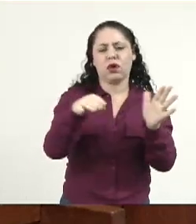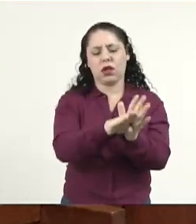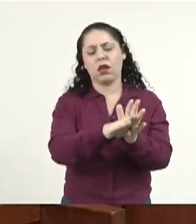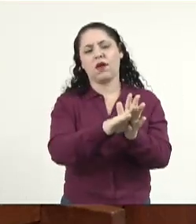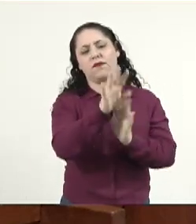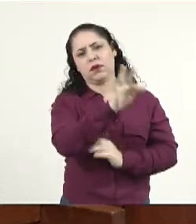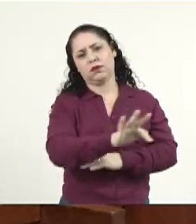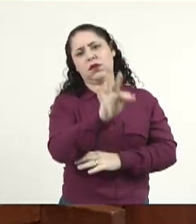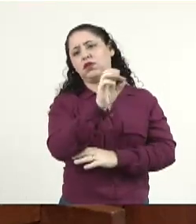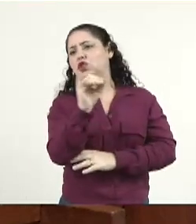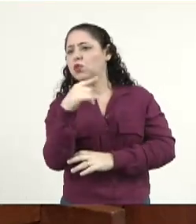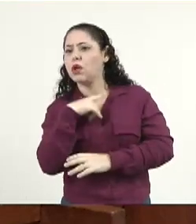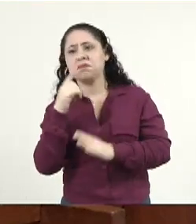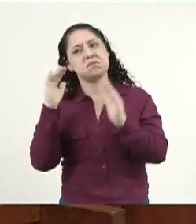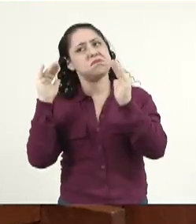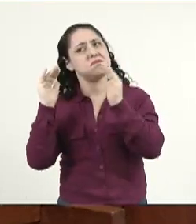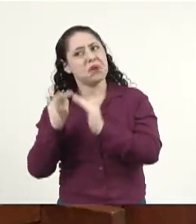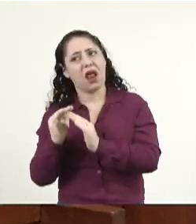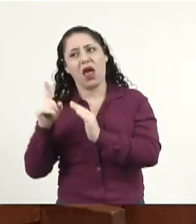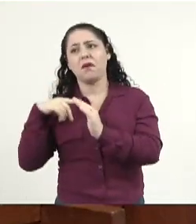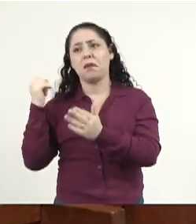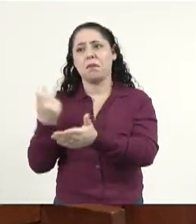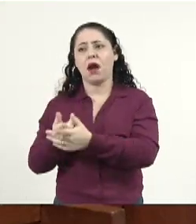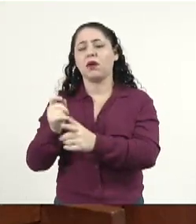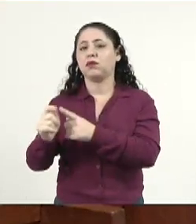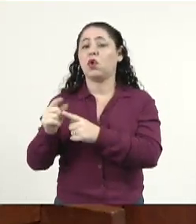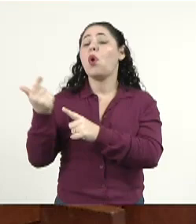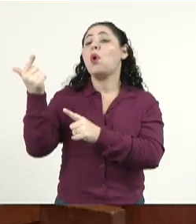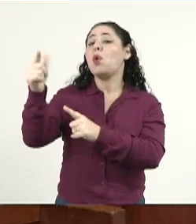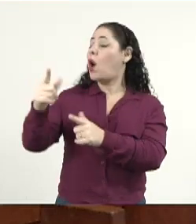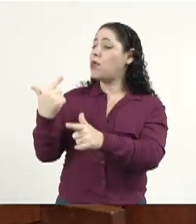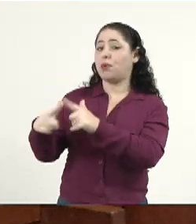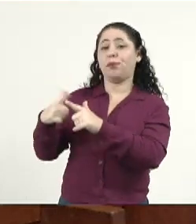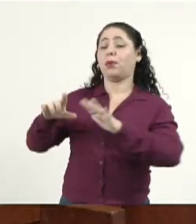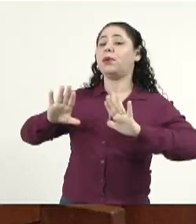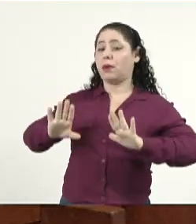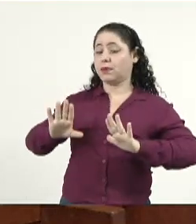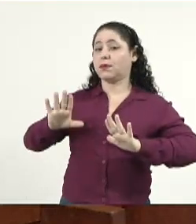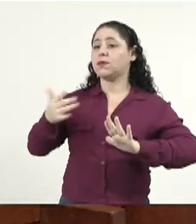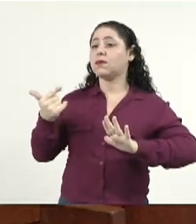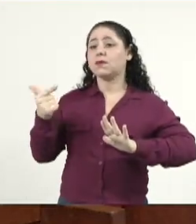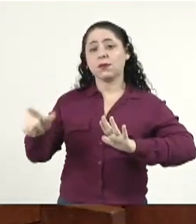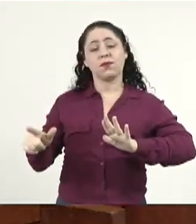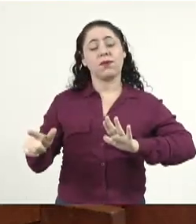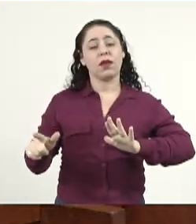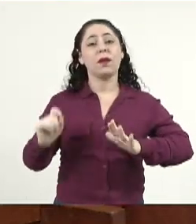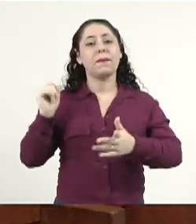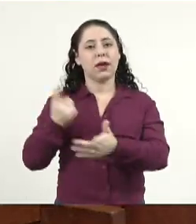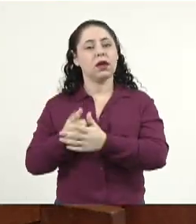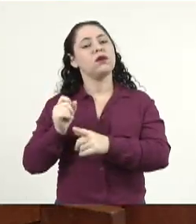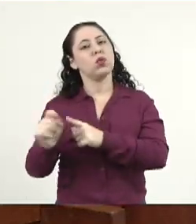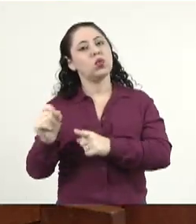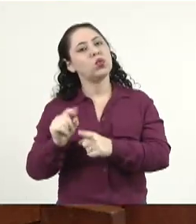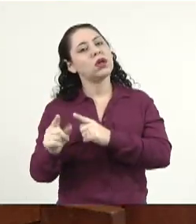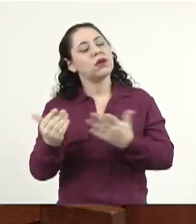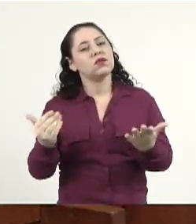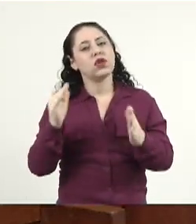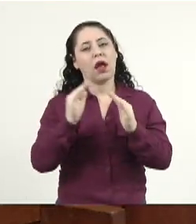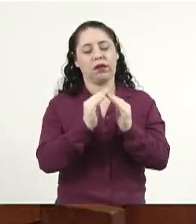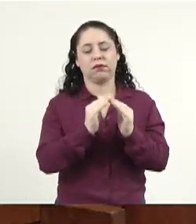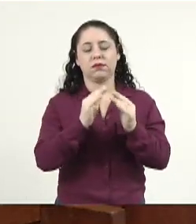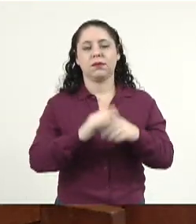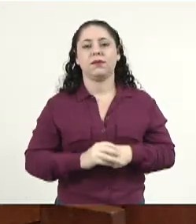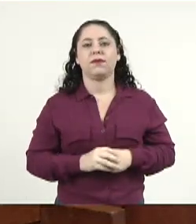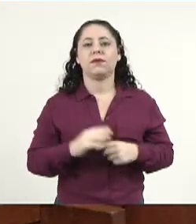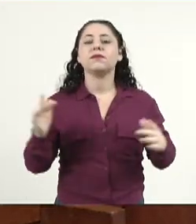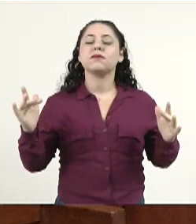faculdade, se ele não tem onde morar, você vai pagar aluguel, aí tem que ter outro programa, fazer um outro programa para pagar aluguel. Então, eu acho que eu